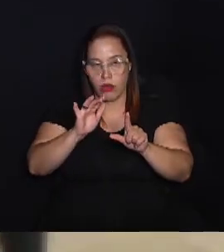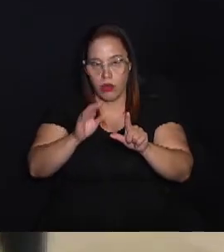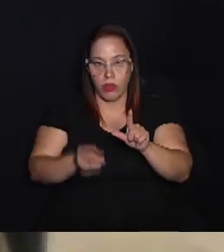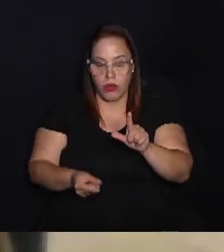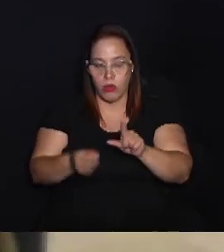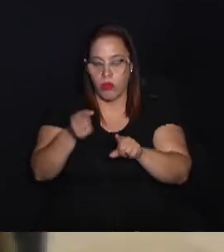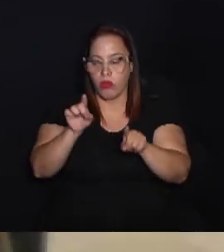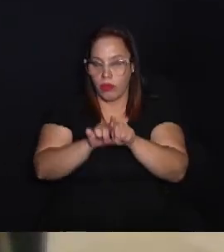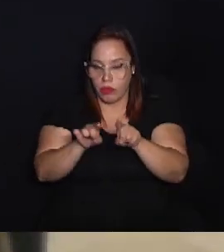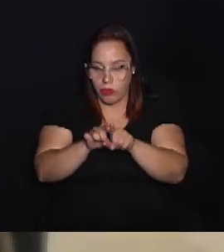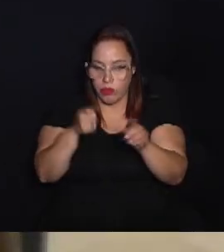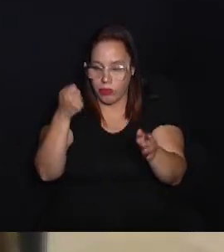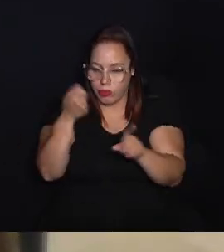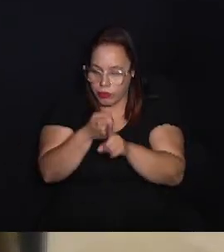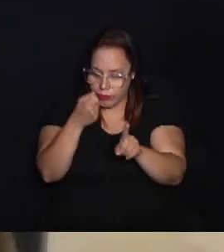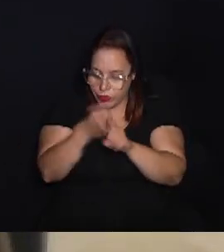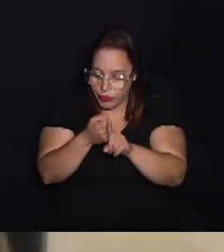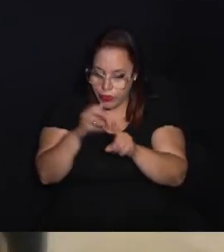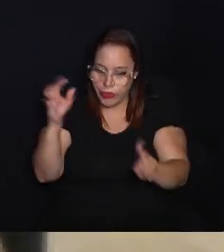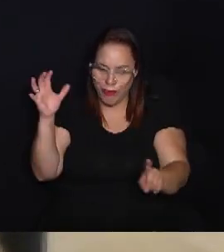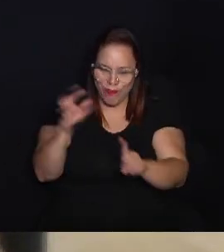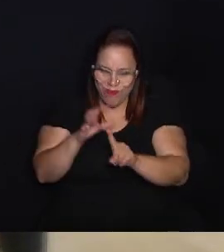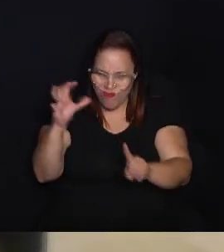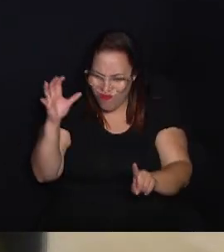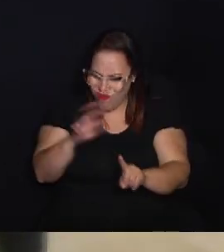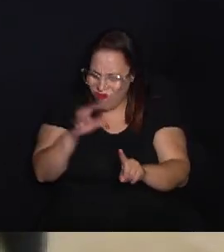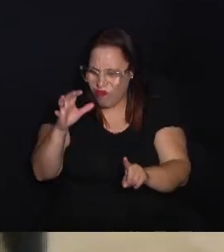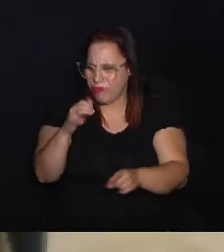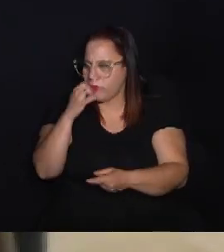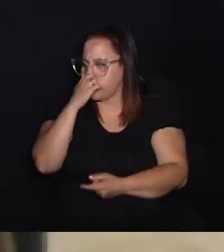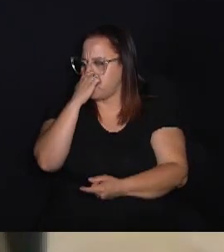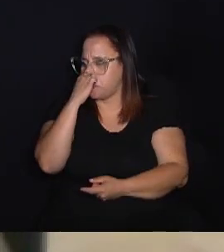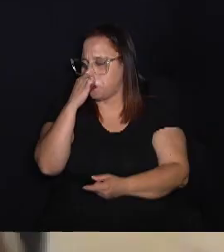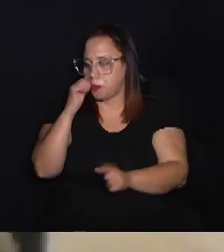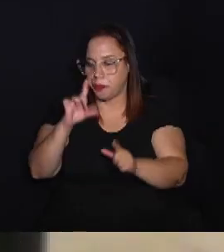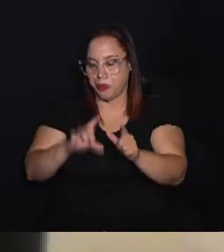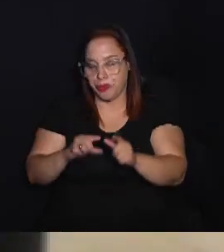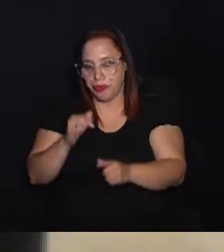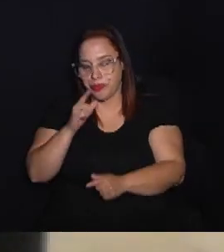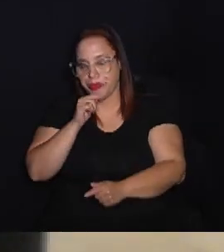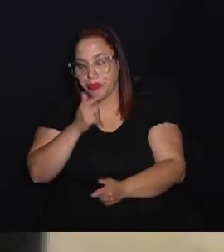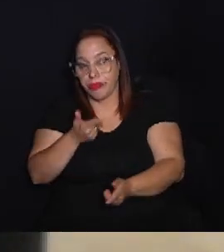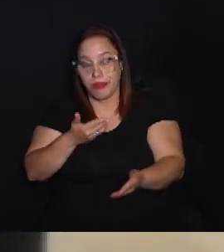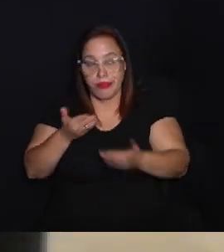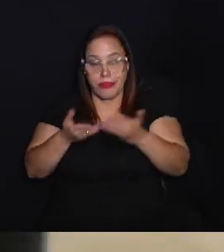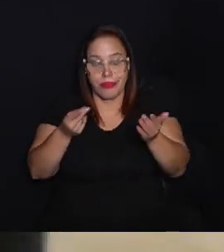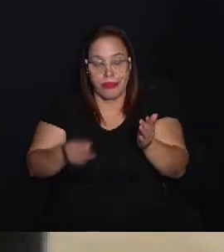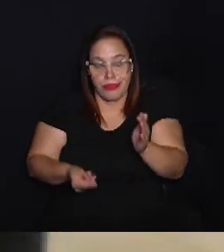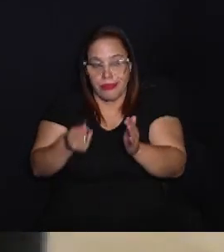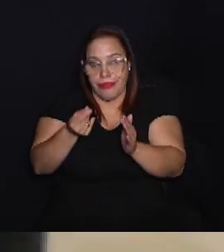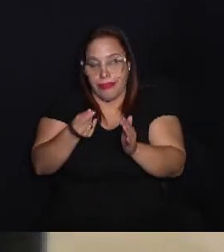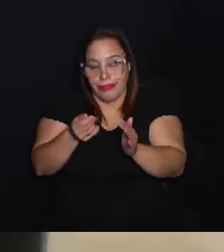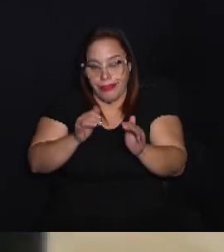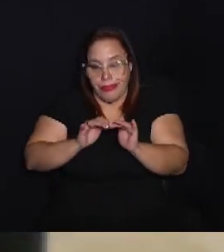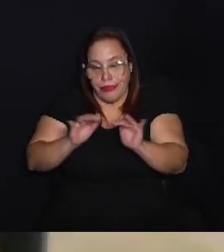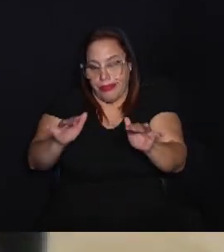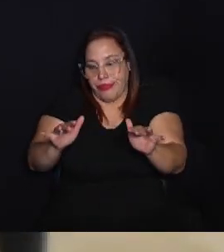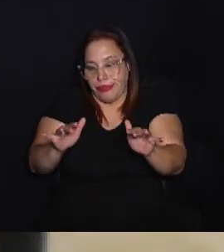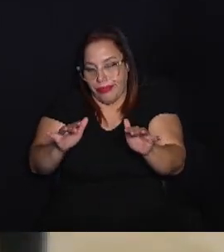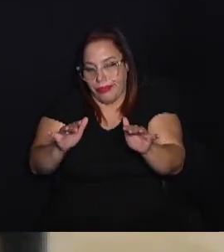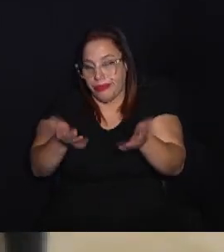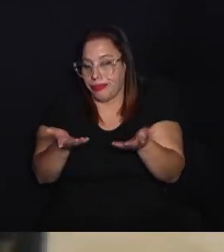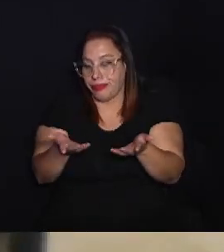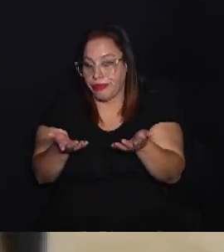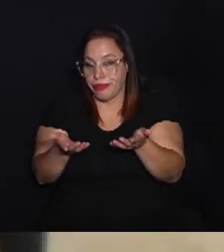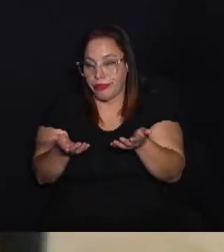redução de volume consumido também te gera um impacto em efluentes, porque se você consome menos água, você consegue gerar uma economia de